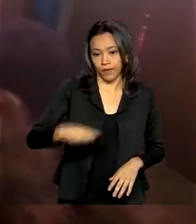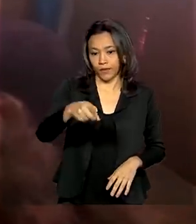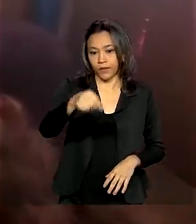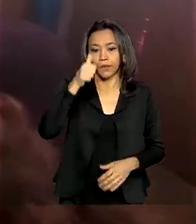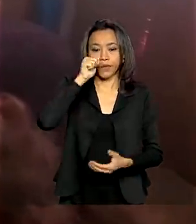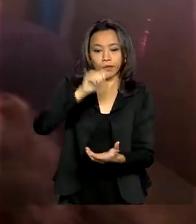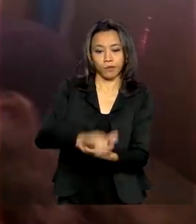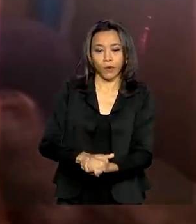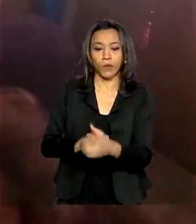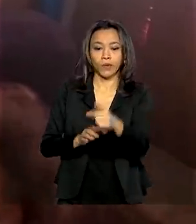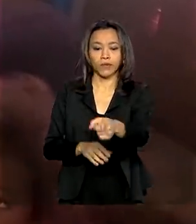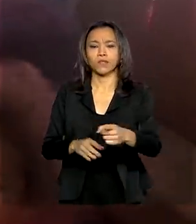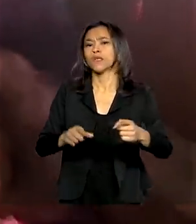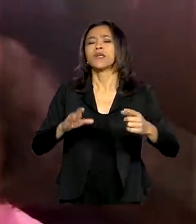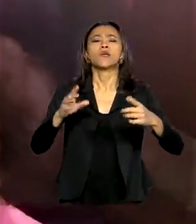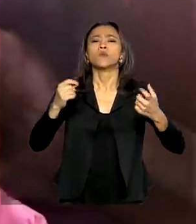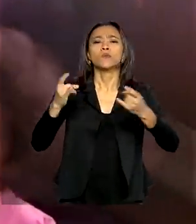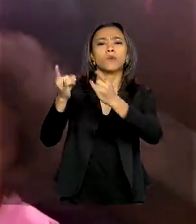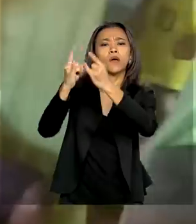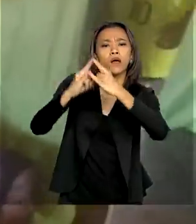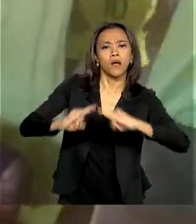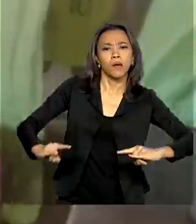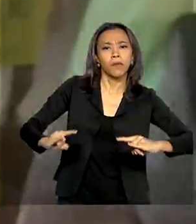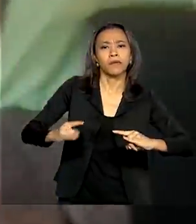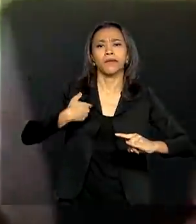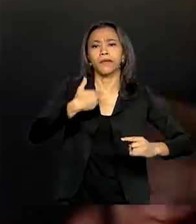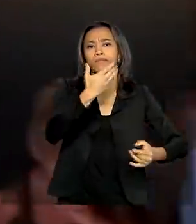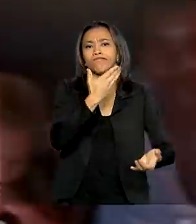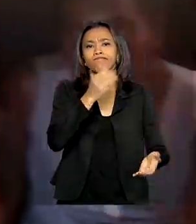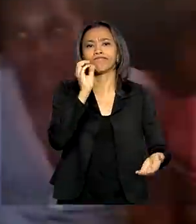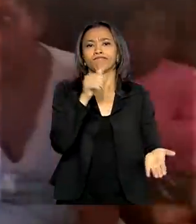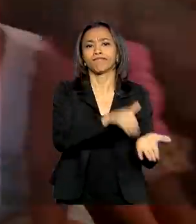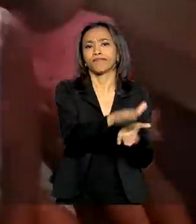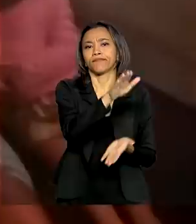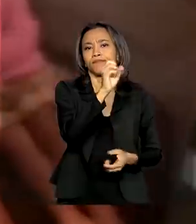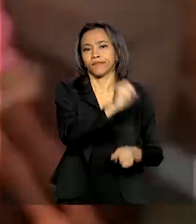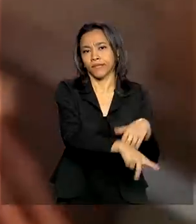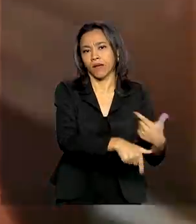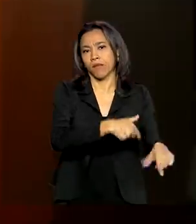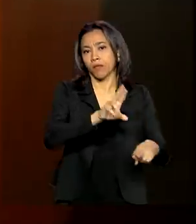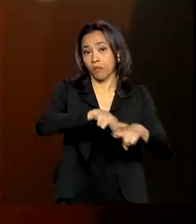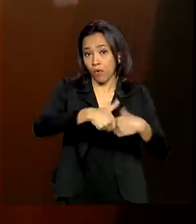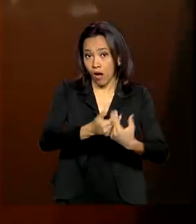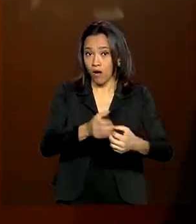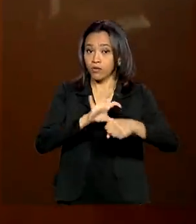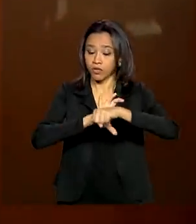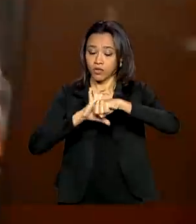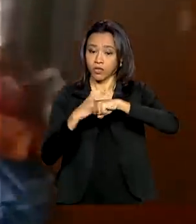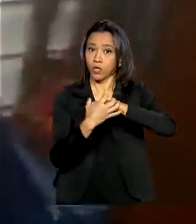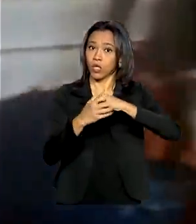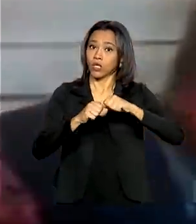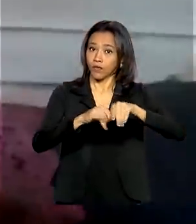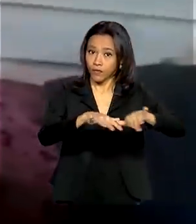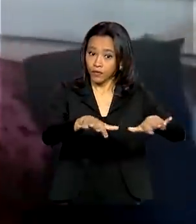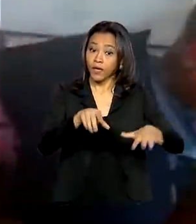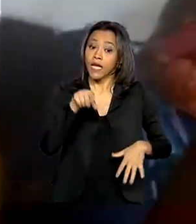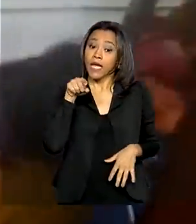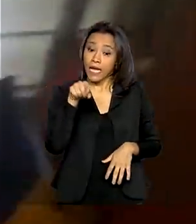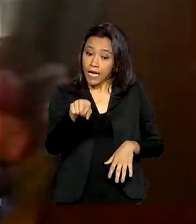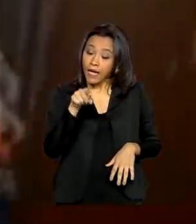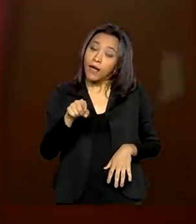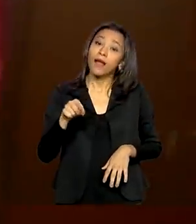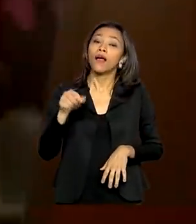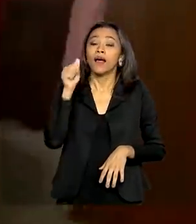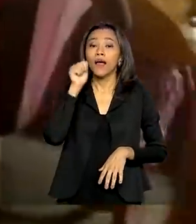esposa Marli num assentamento e perdeu o emprego com a chegada do coronavírus. Giovanni é beneficiário do